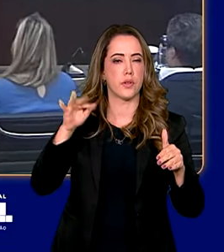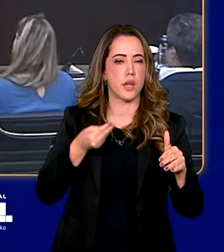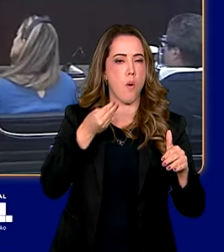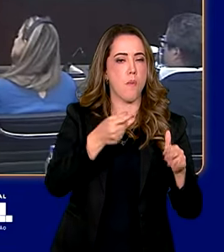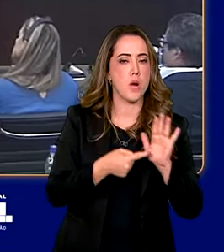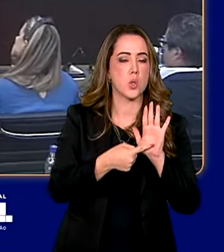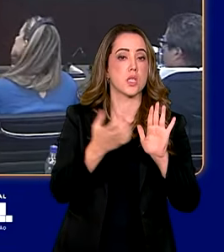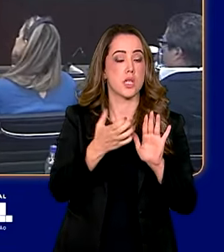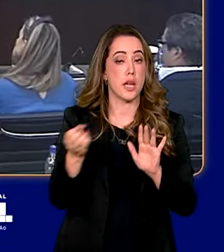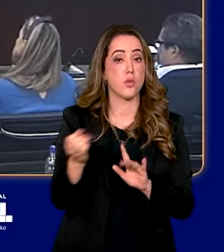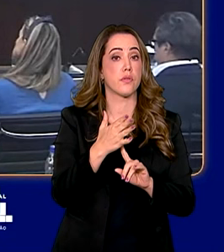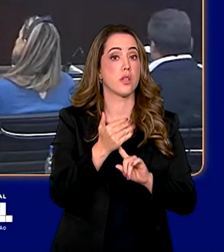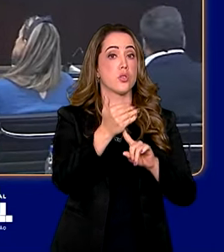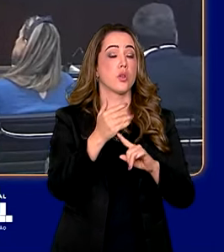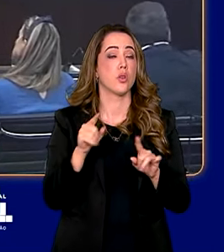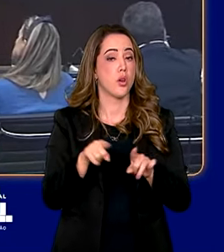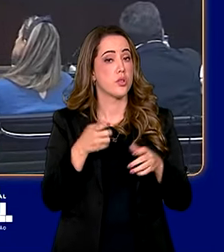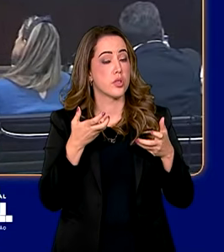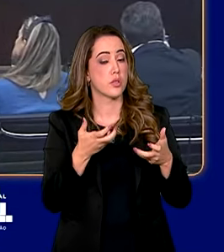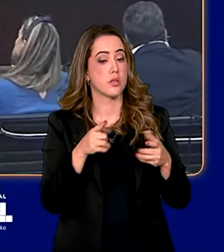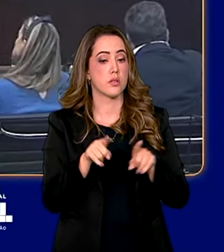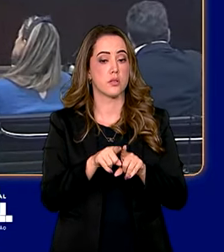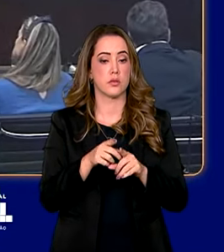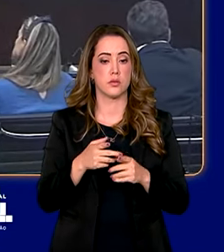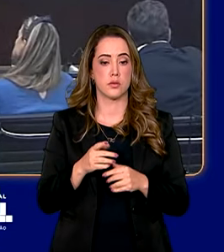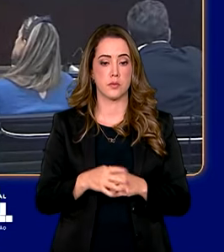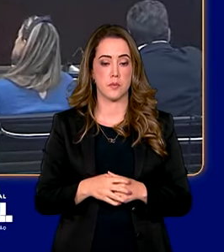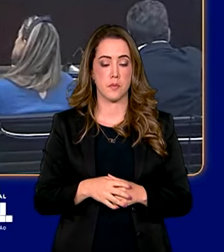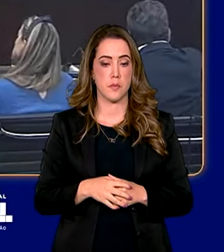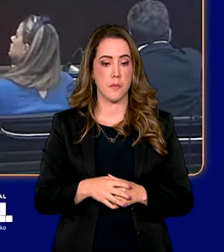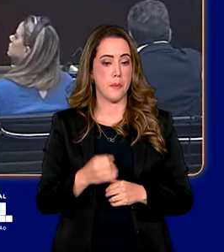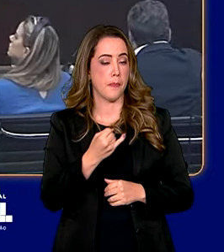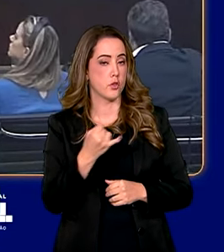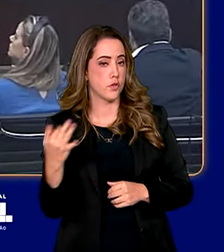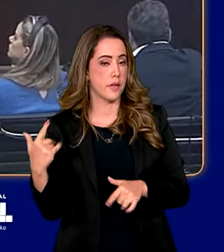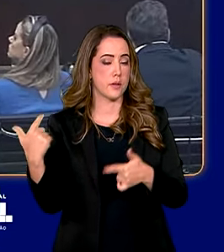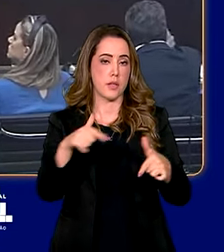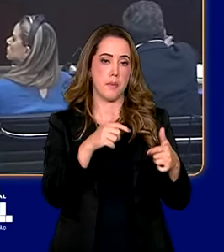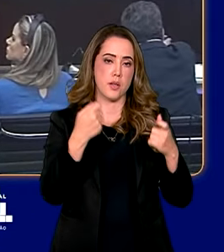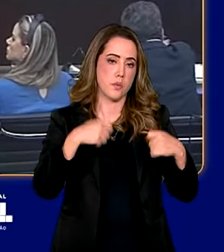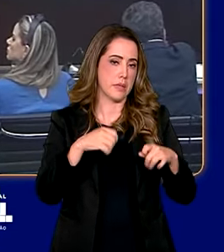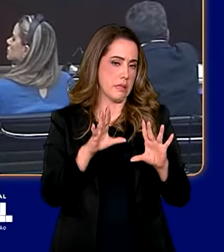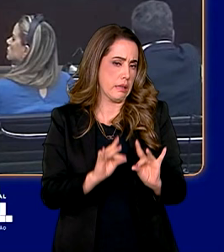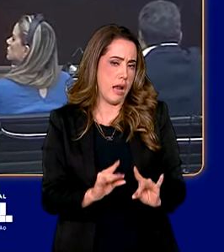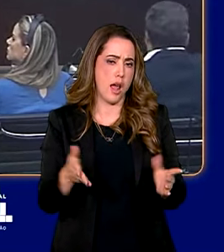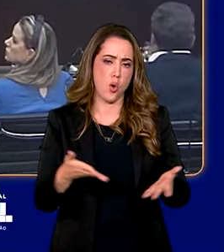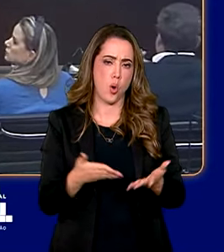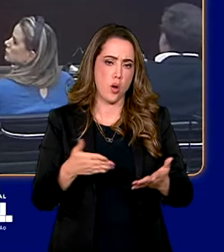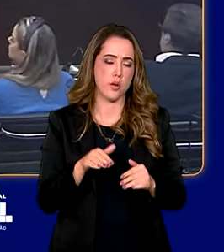inovação, ênfase a esta medida por iniciativas várias, precisamos aqui nos deter na